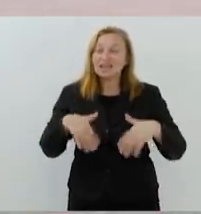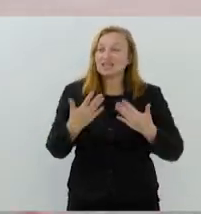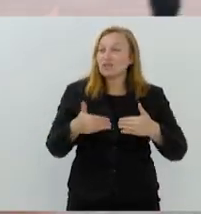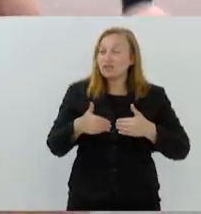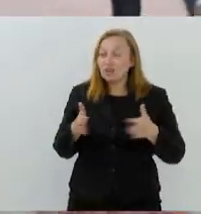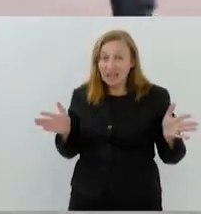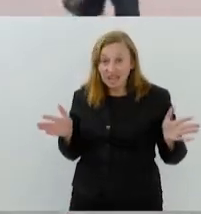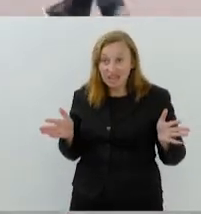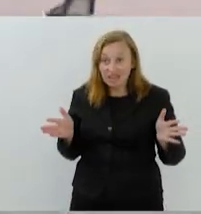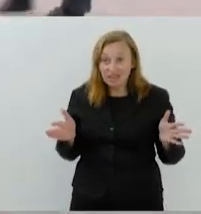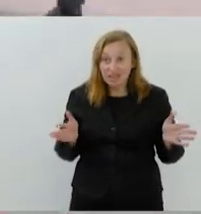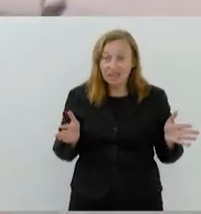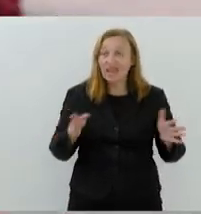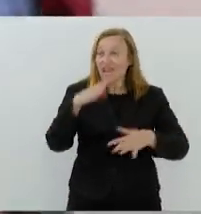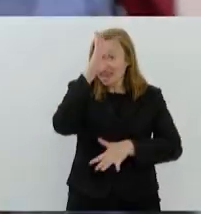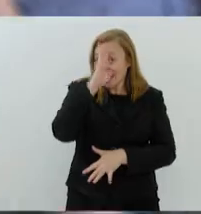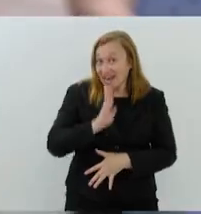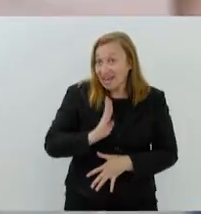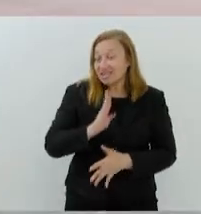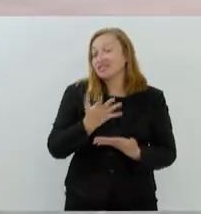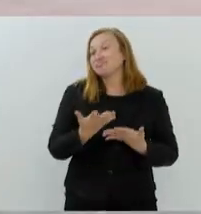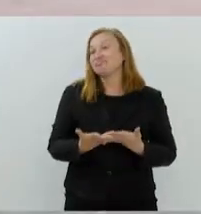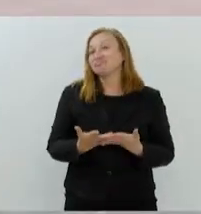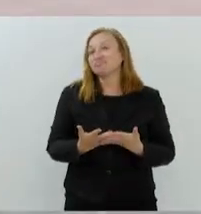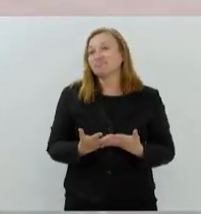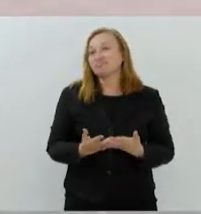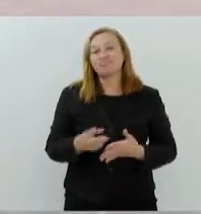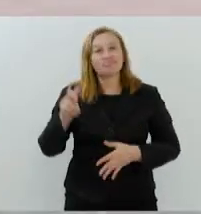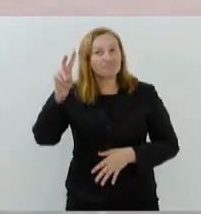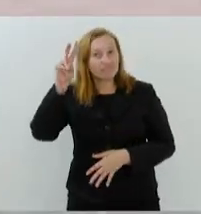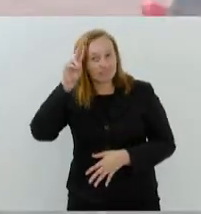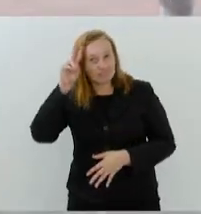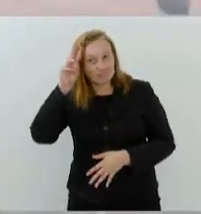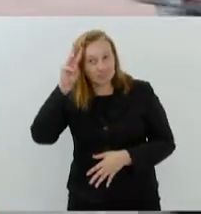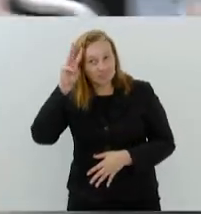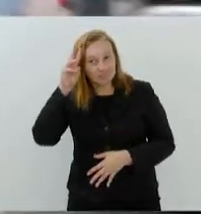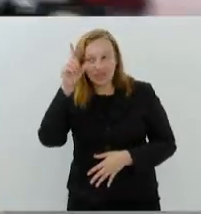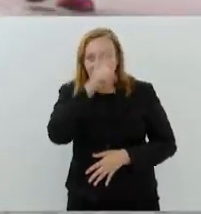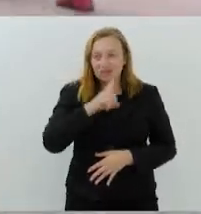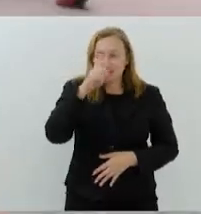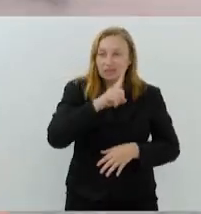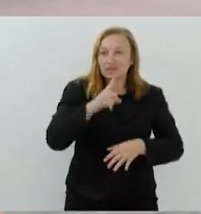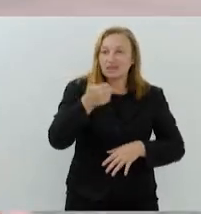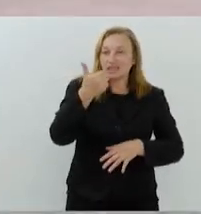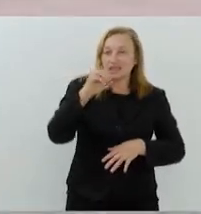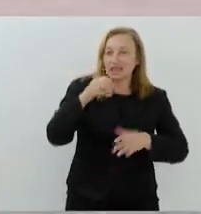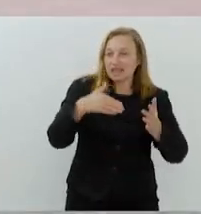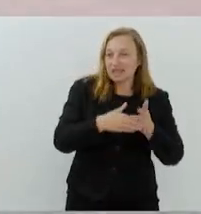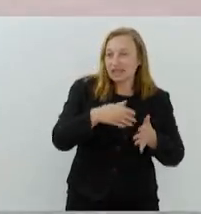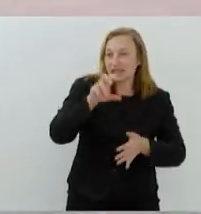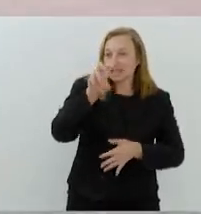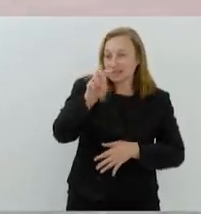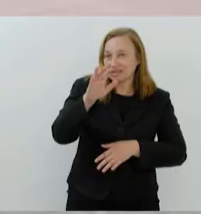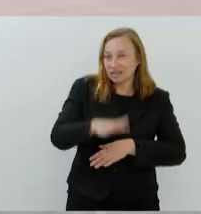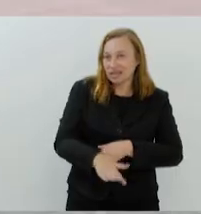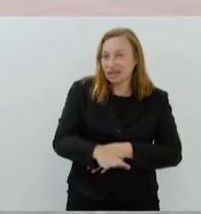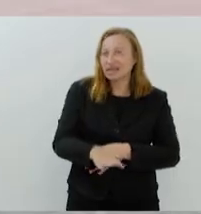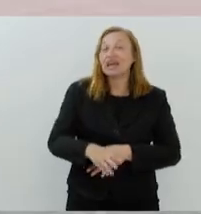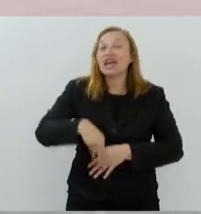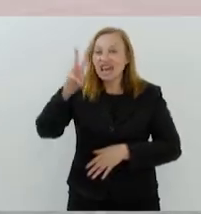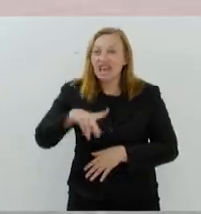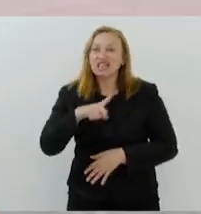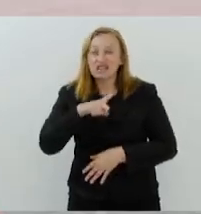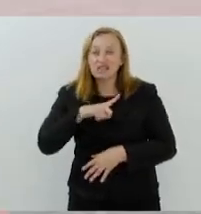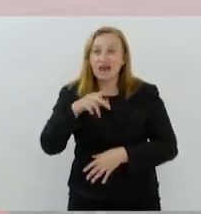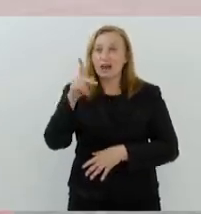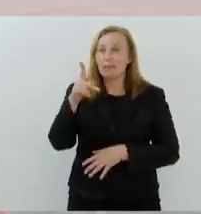são abertas e ela é gratuita. De terça a domingo estamos abertos de 10 às 5. Quem tiver seu pet pode ir,